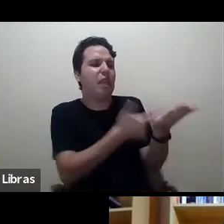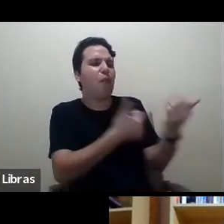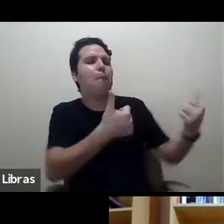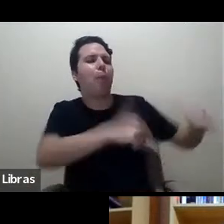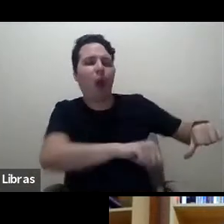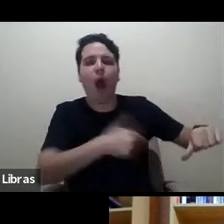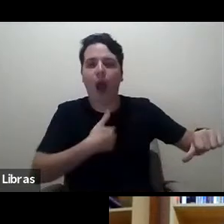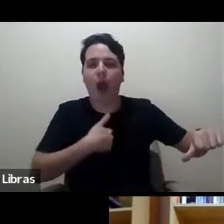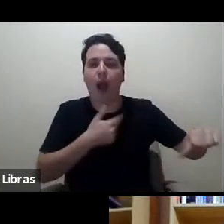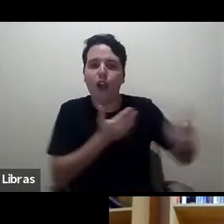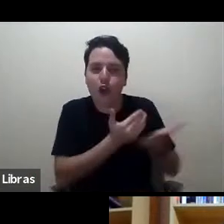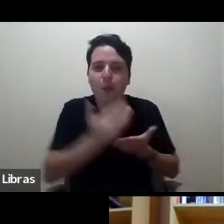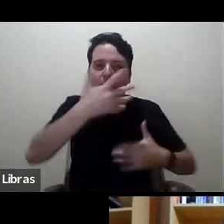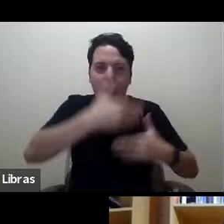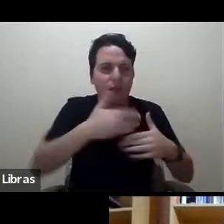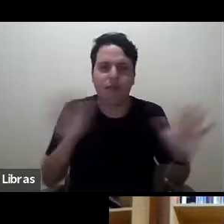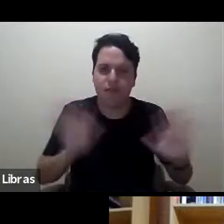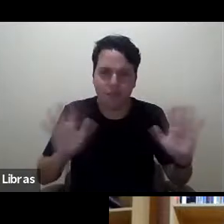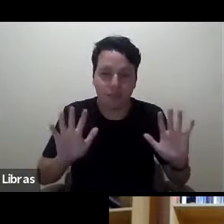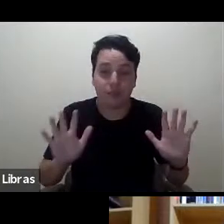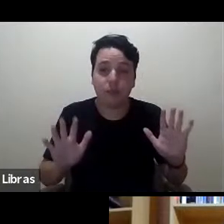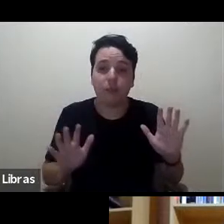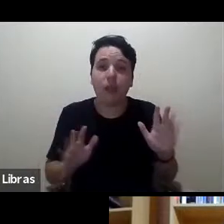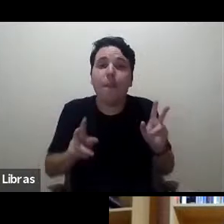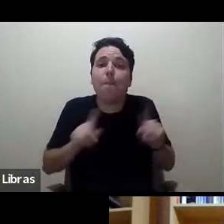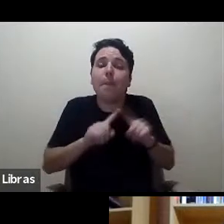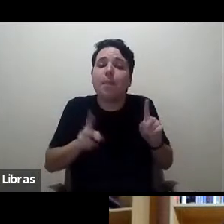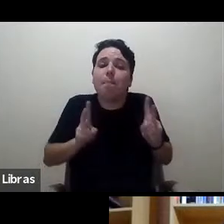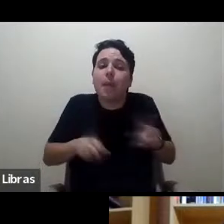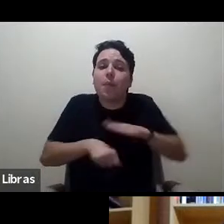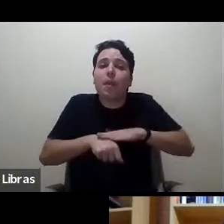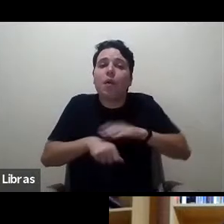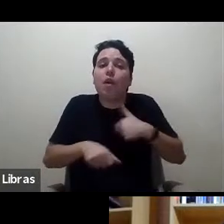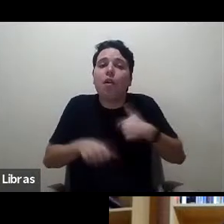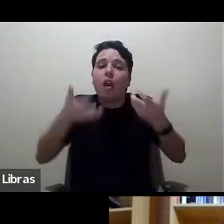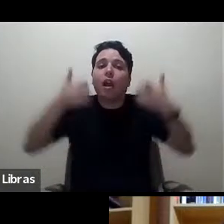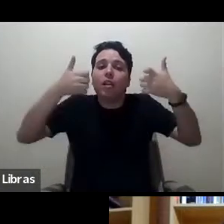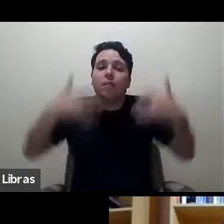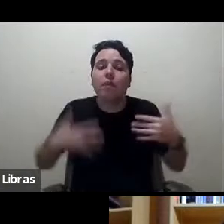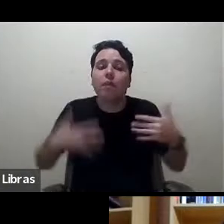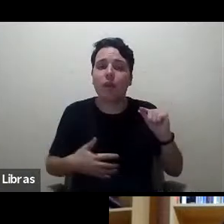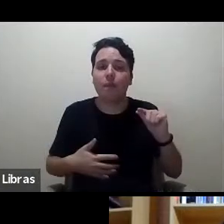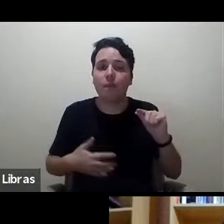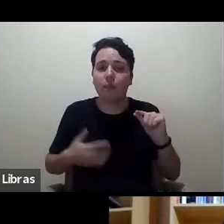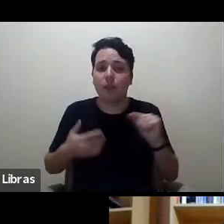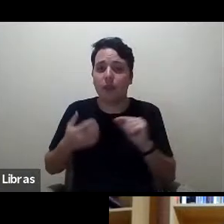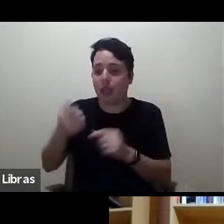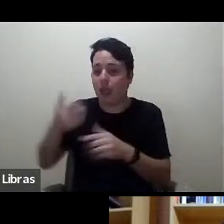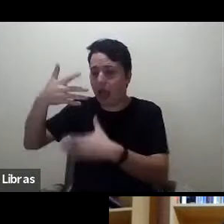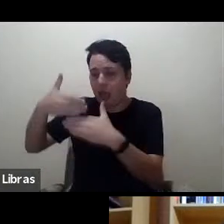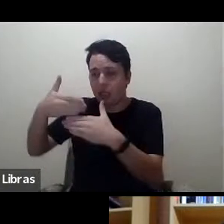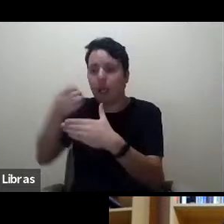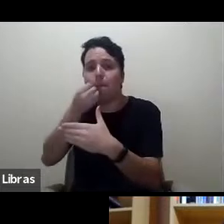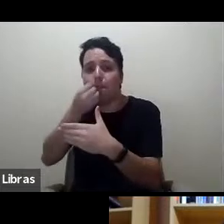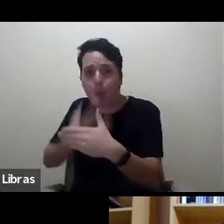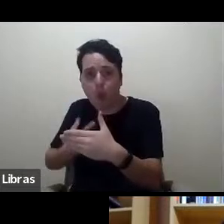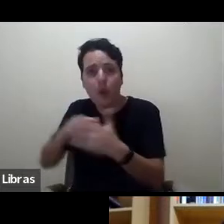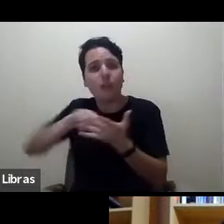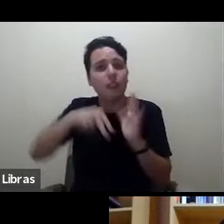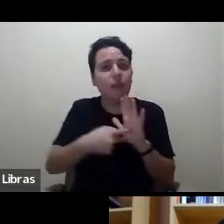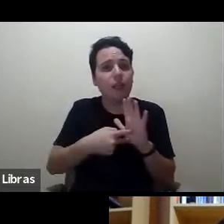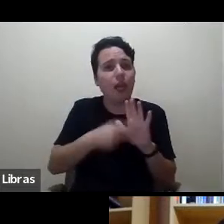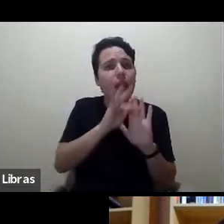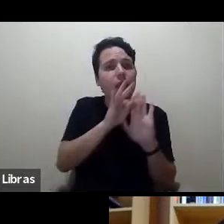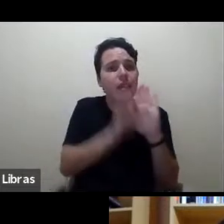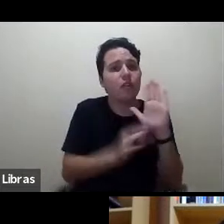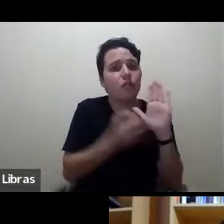Mas, ao mesmo tempo, o que eu quero dizer é que uma boa resenha é um bom texto. É algo que nos